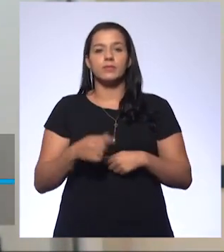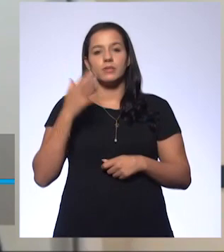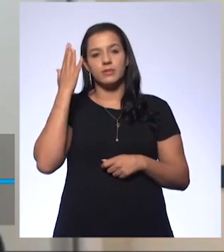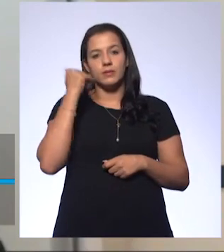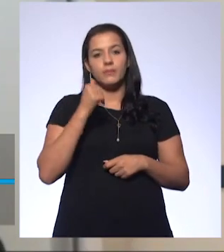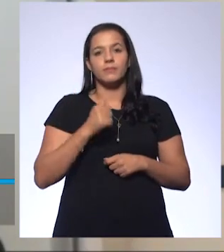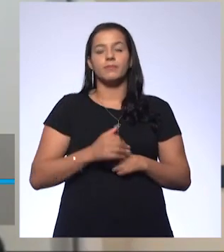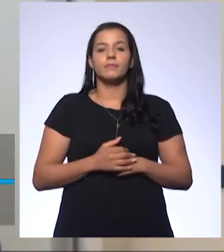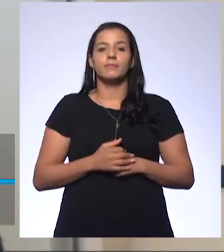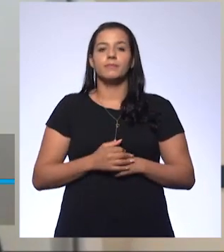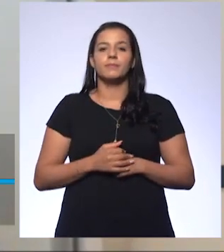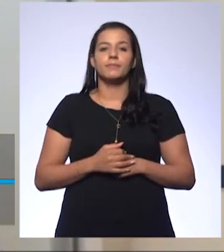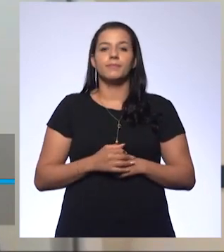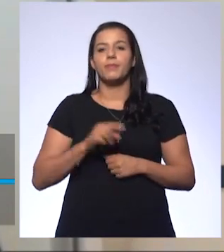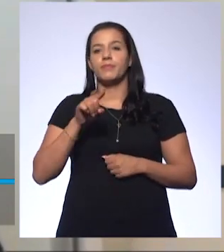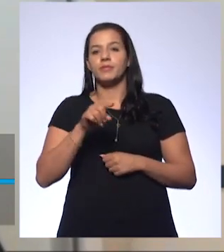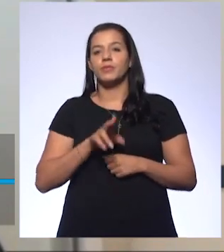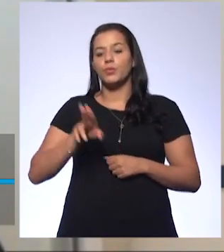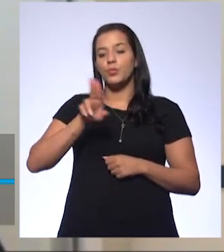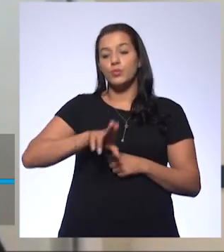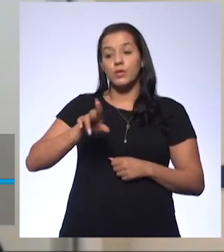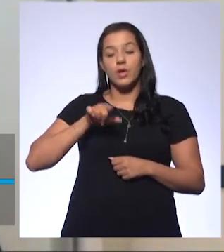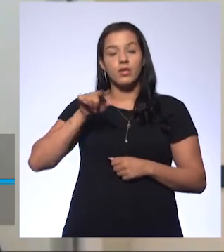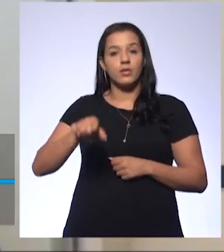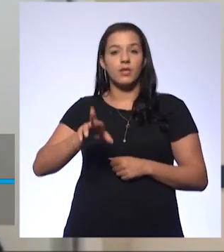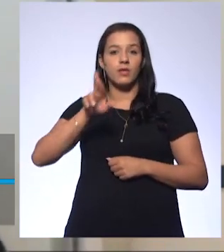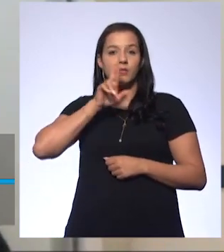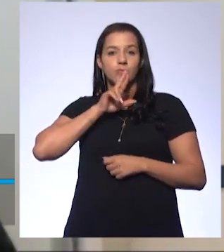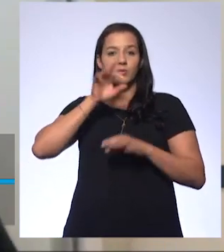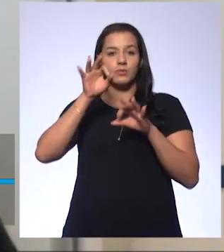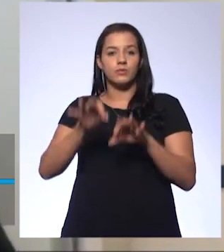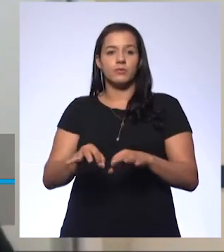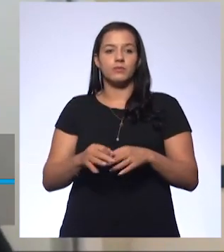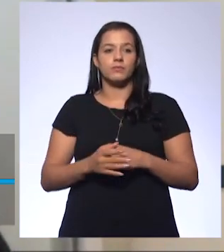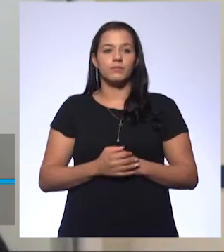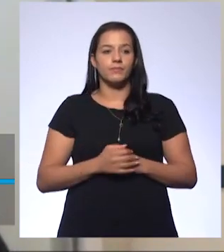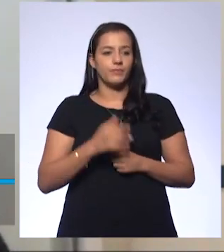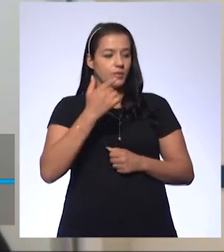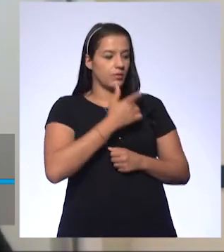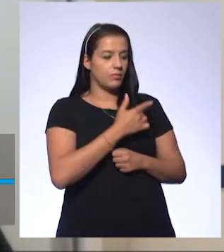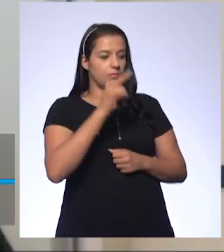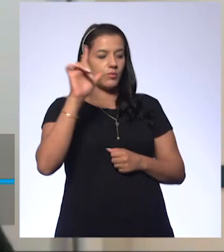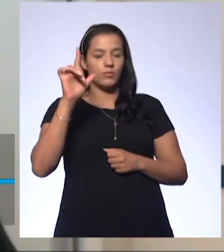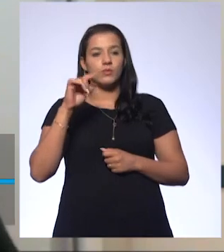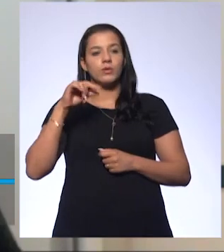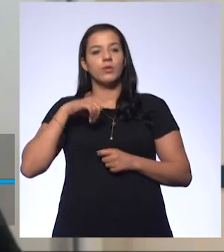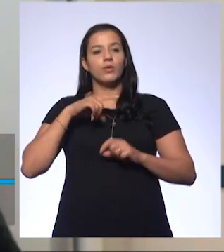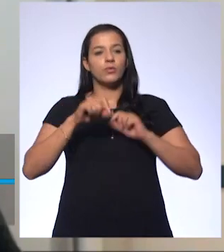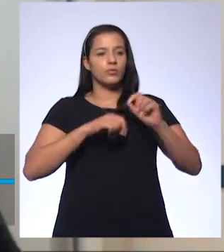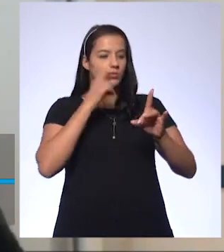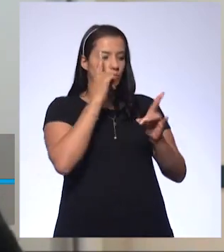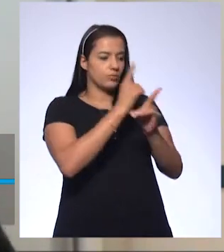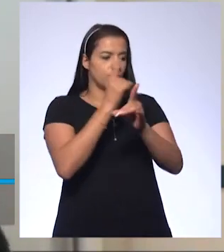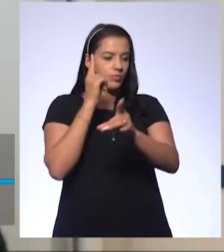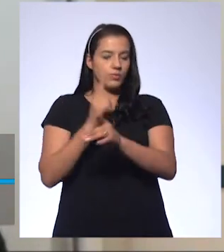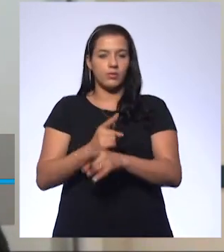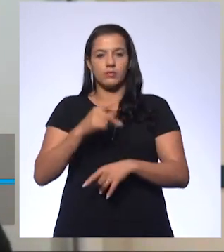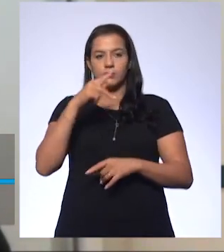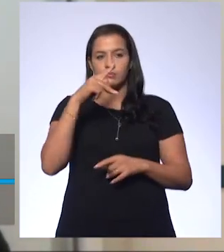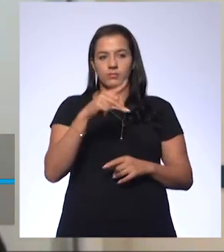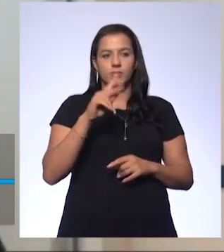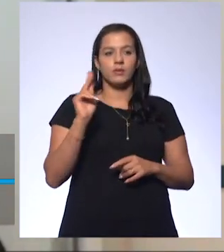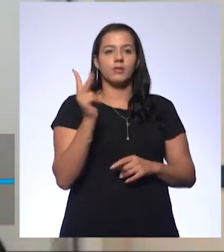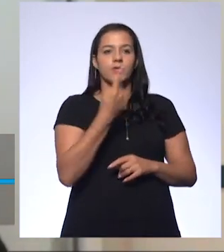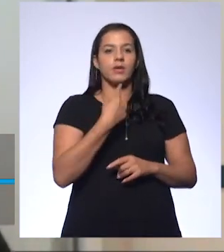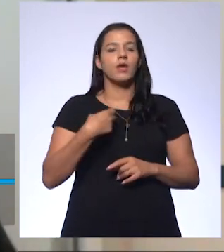para conseguir acusar o valor correto. Uma outra maneira da gente encontrar o valor de pH, mas aí eu não encontro